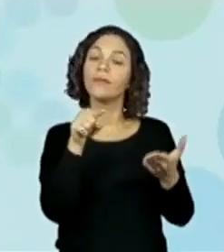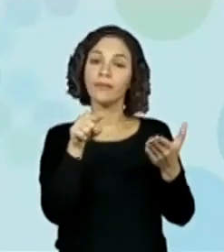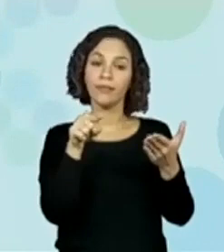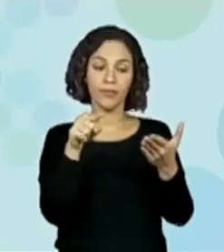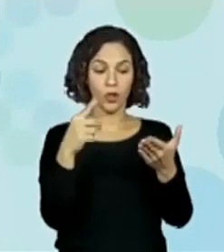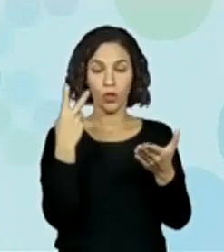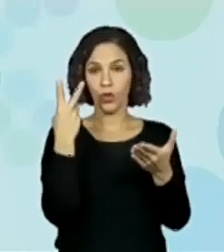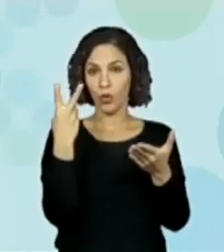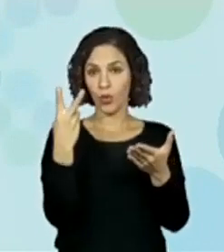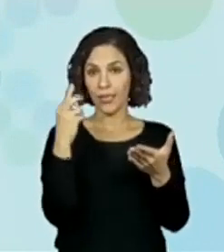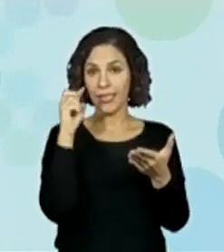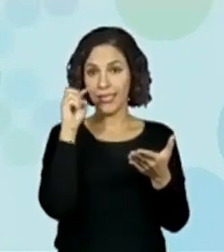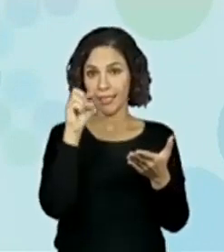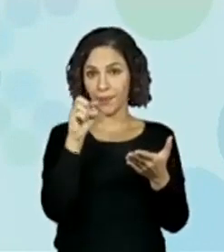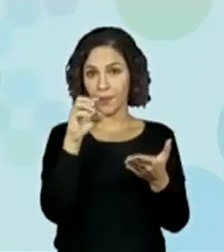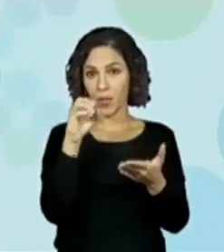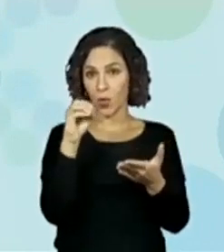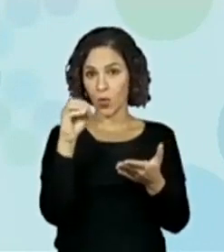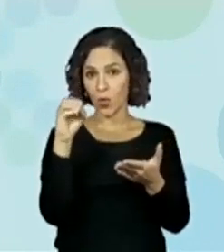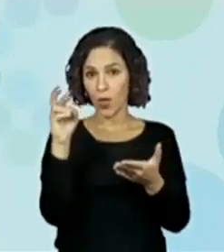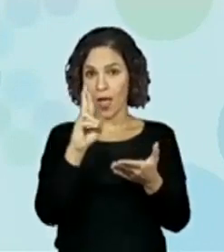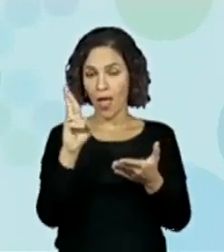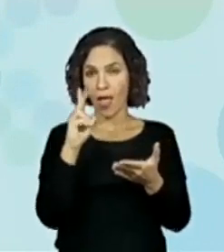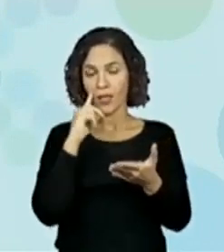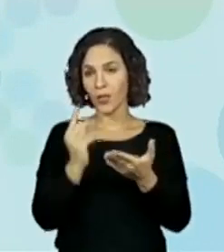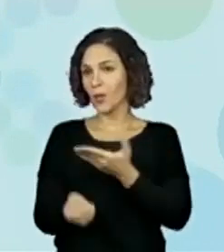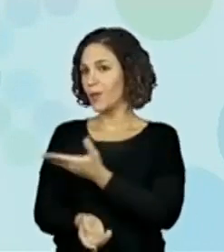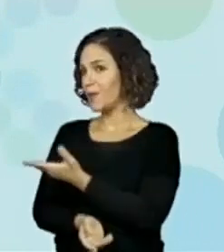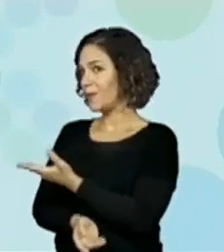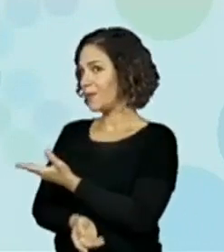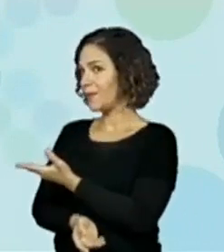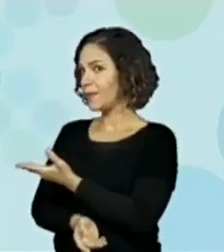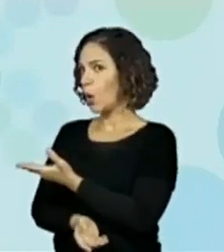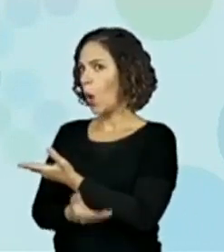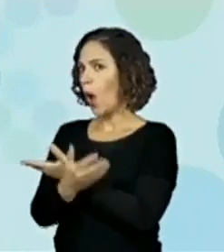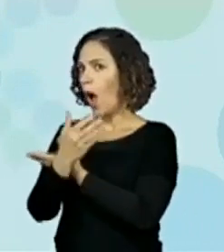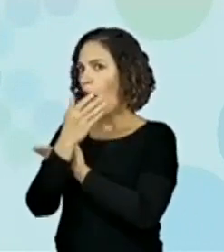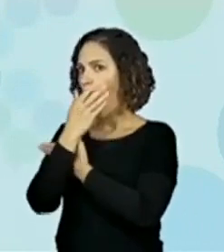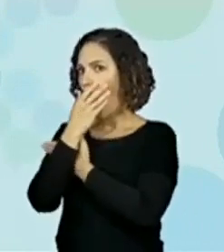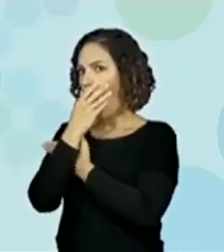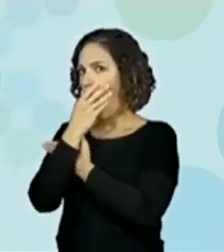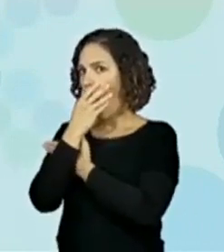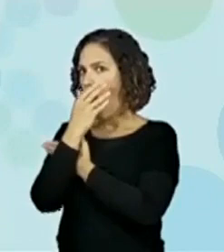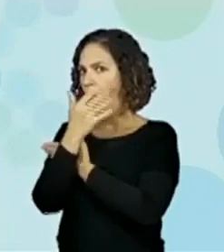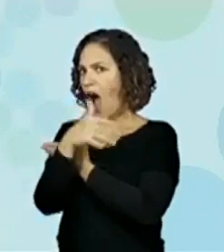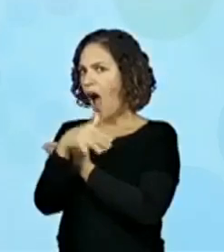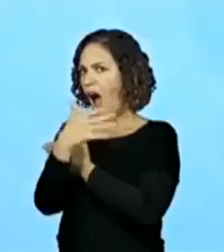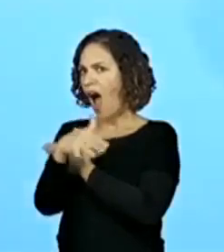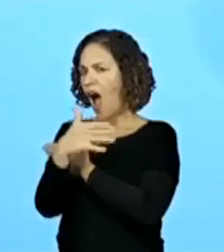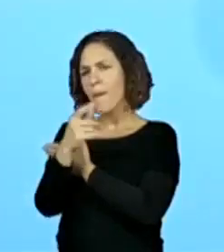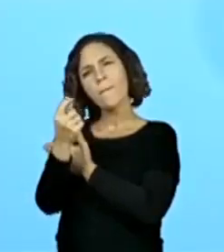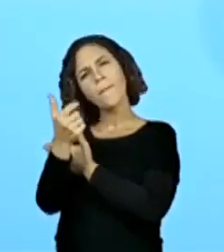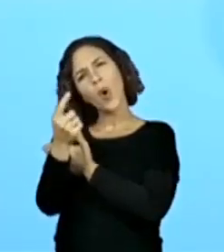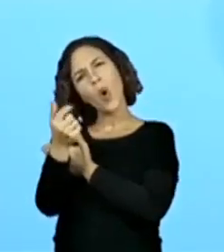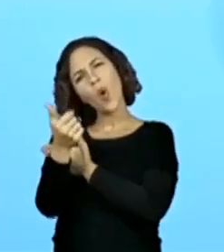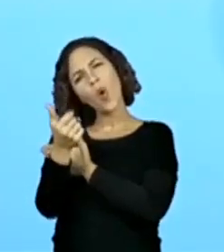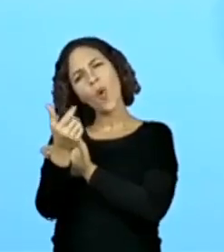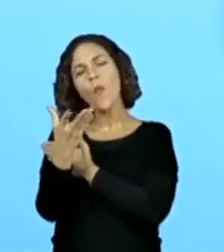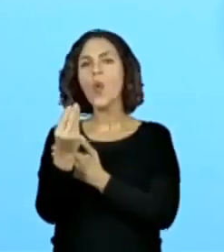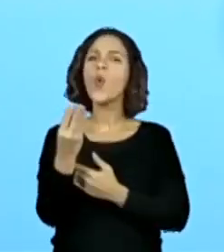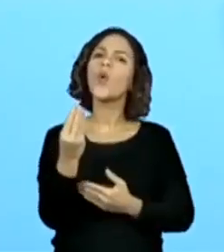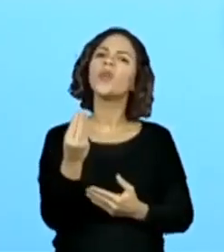2 mil reais. Nossa! Será que isso daqui é pouco ou é muito para você?